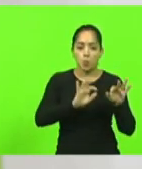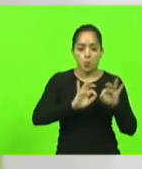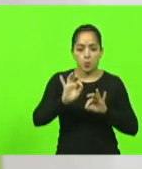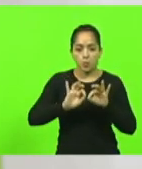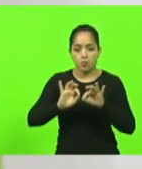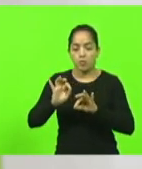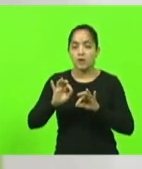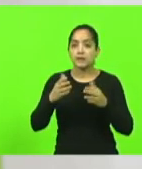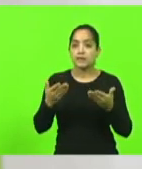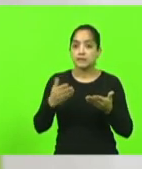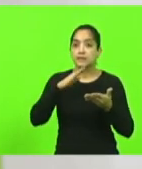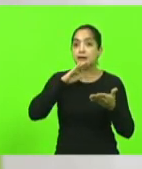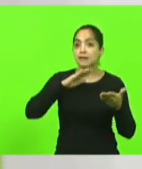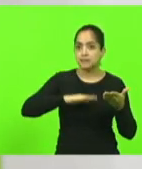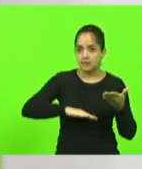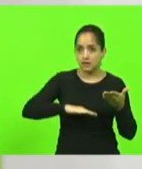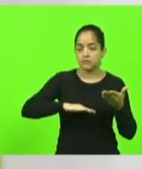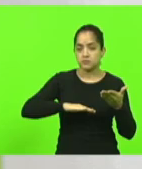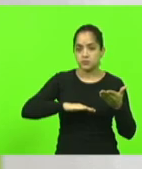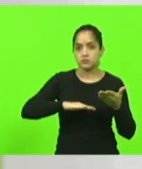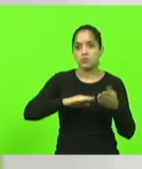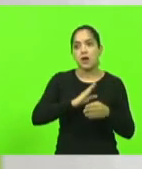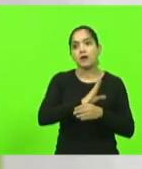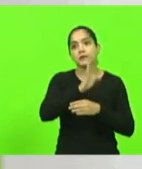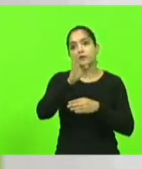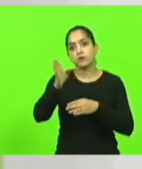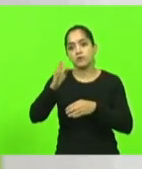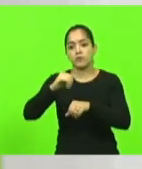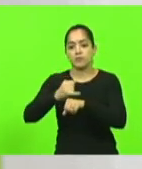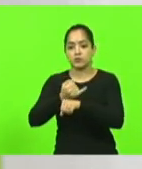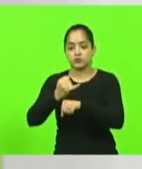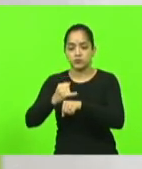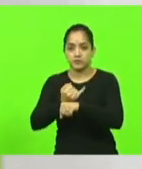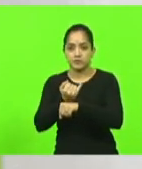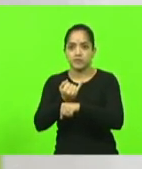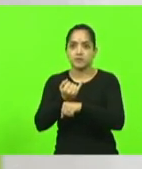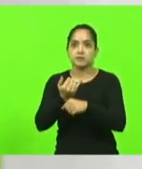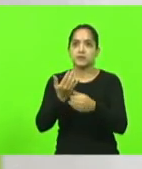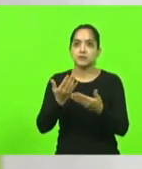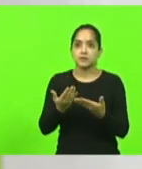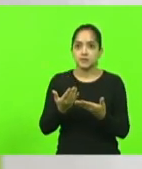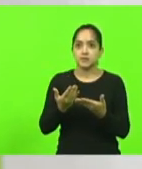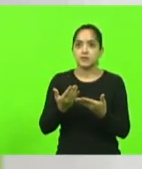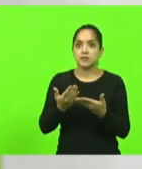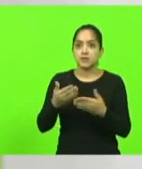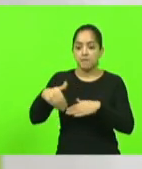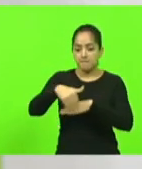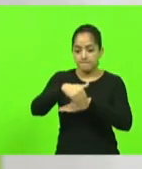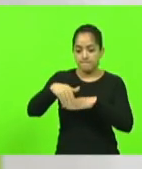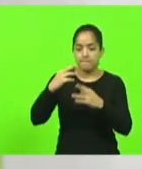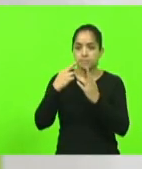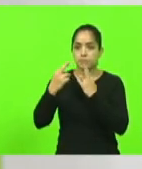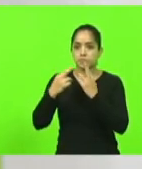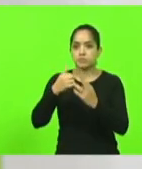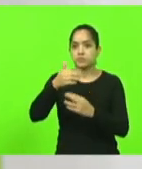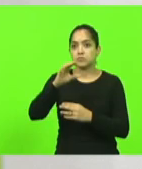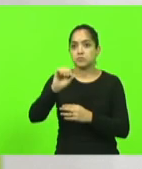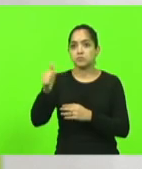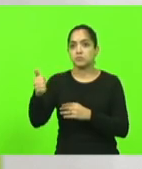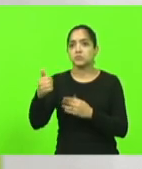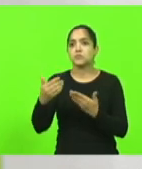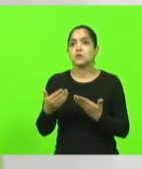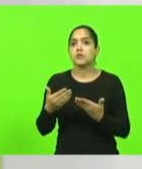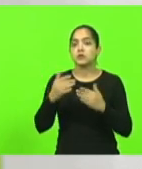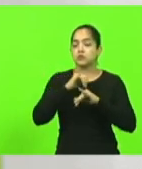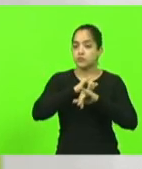da tarde, aí sim estarei em Joinville, no quilômetro 25, às margens da BR-101. Estou fazendo esse